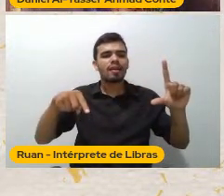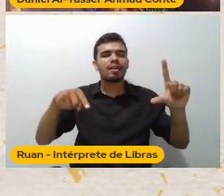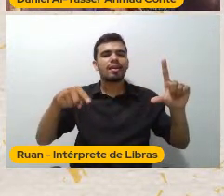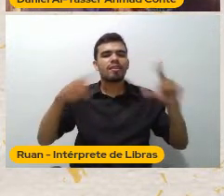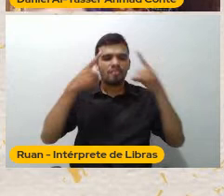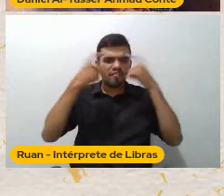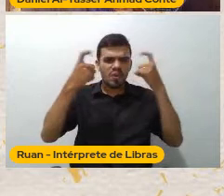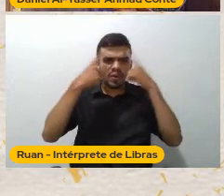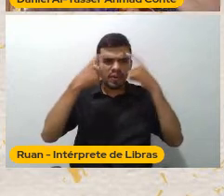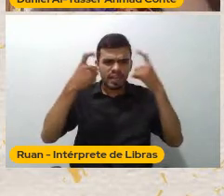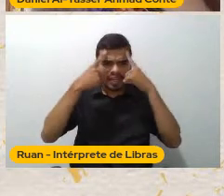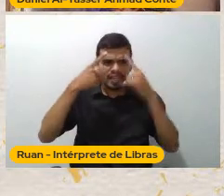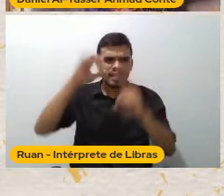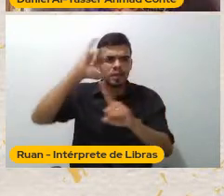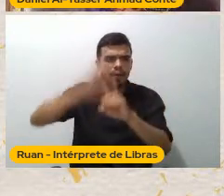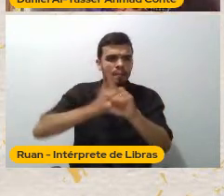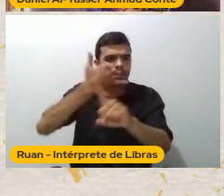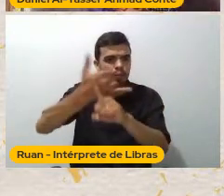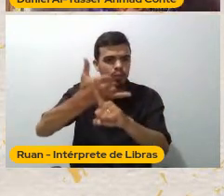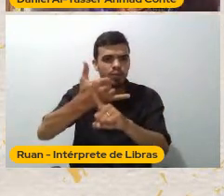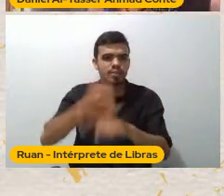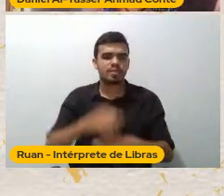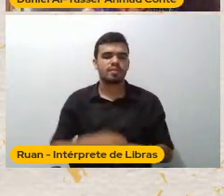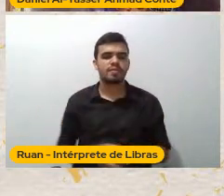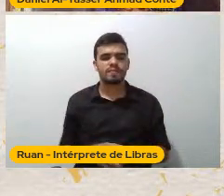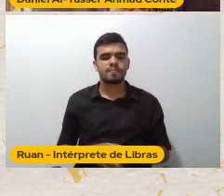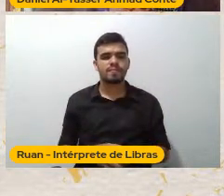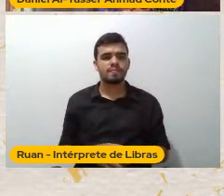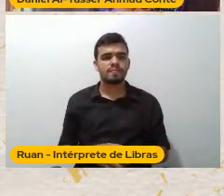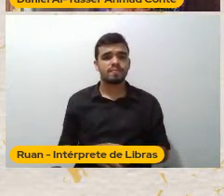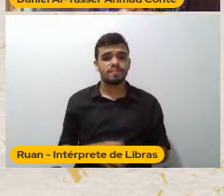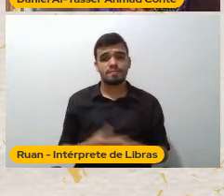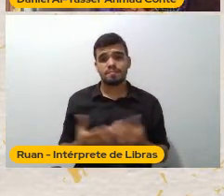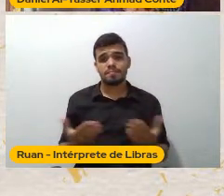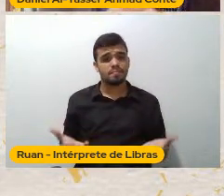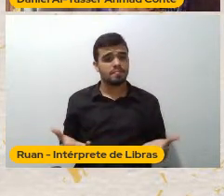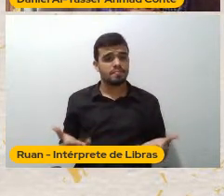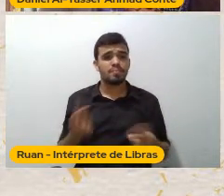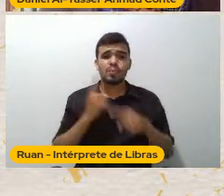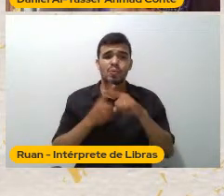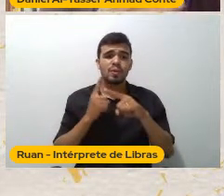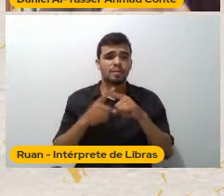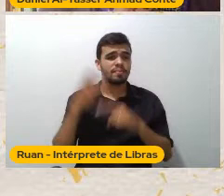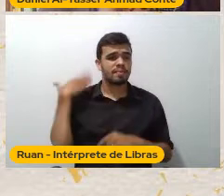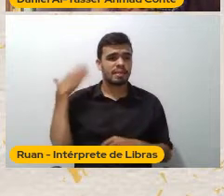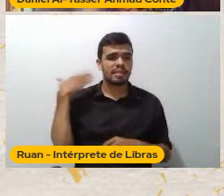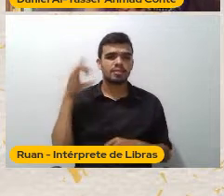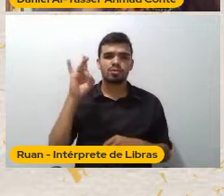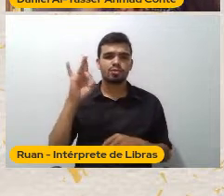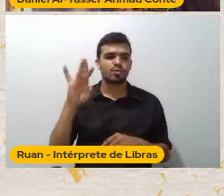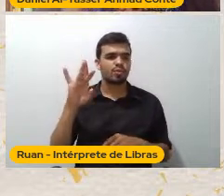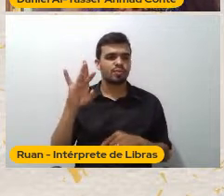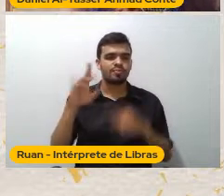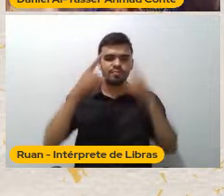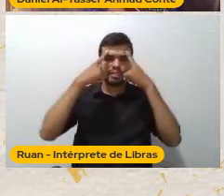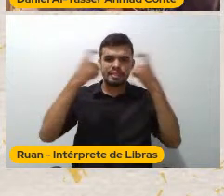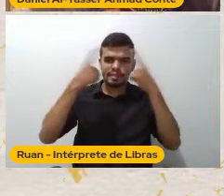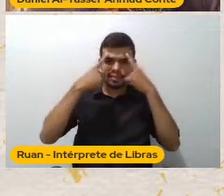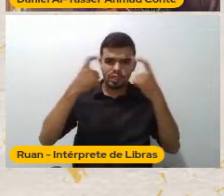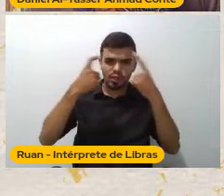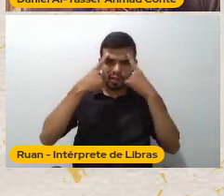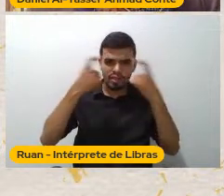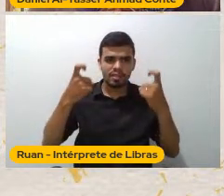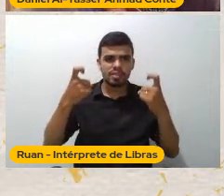podia ter outra coisa? Não, não podia Porque não existia Outra coisa Se não fosse A repetição De um